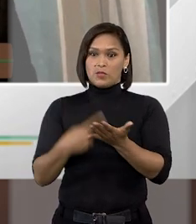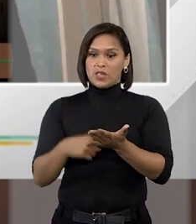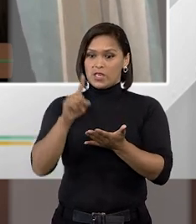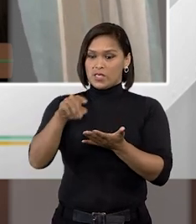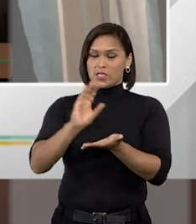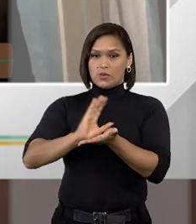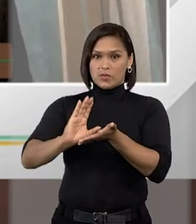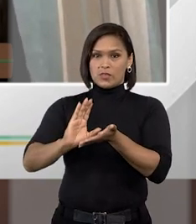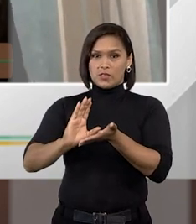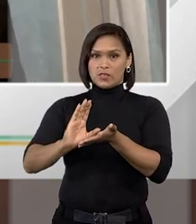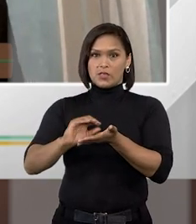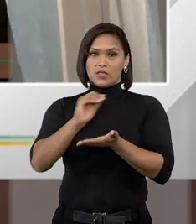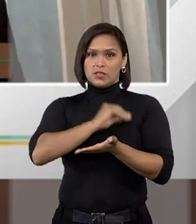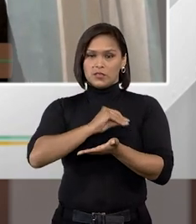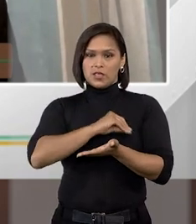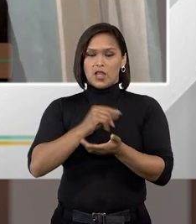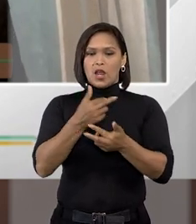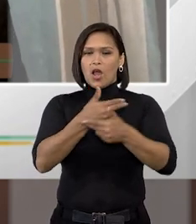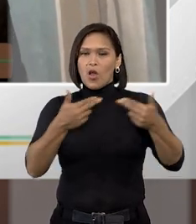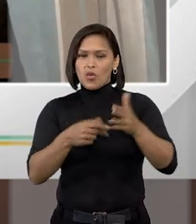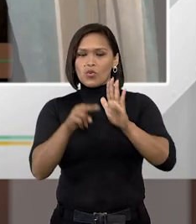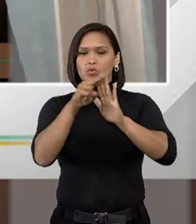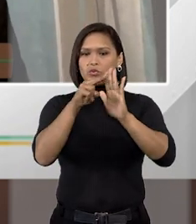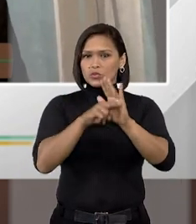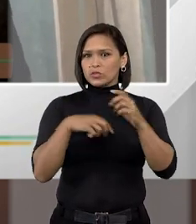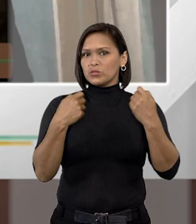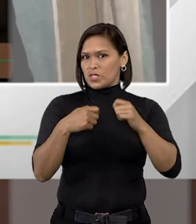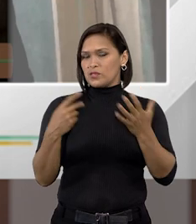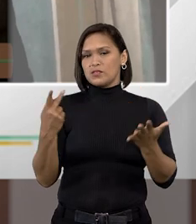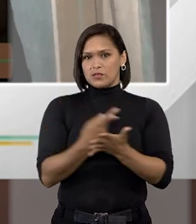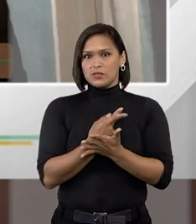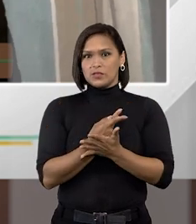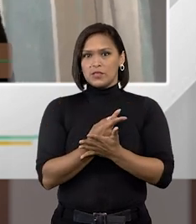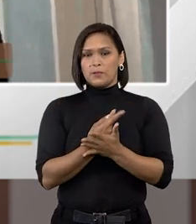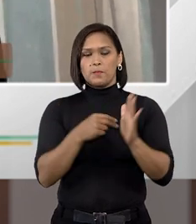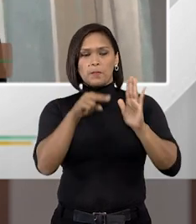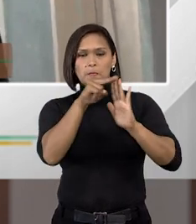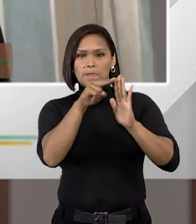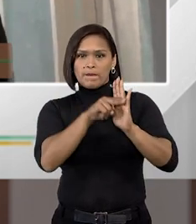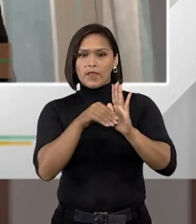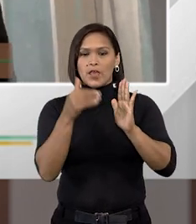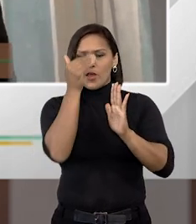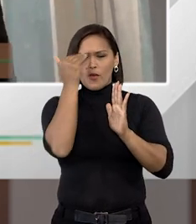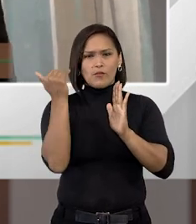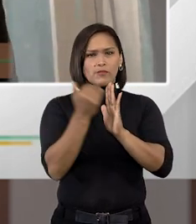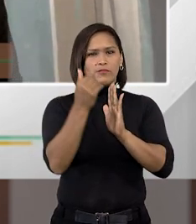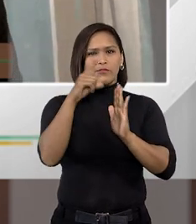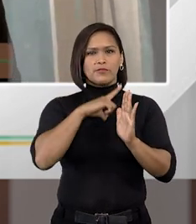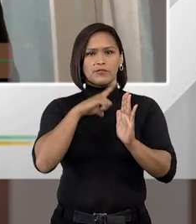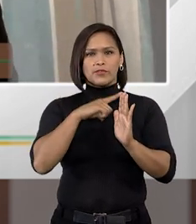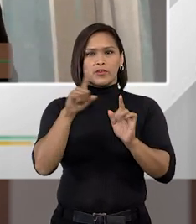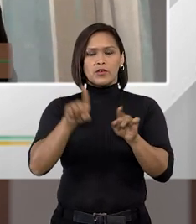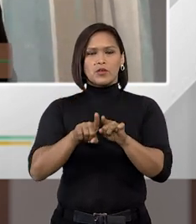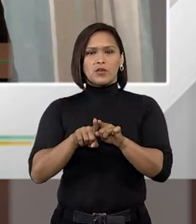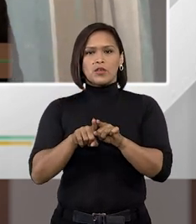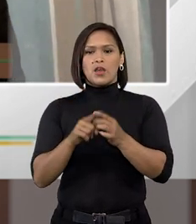desse benefício, alguns requisitos devem ser cumpridos, requisitos esses objetivos que são